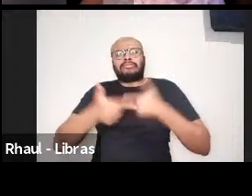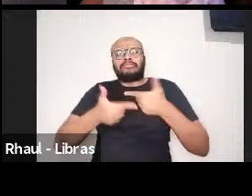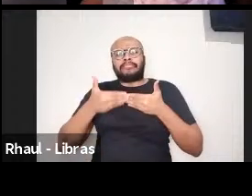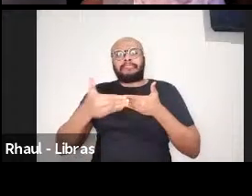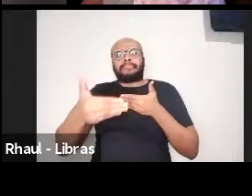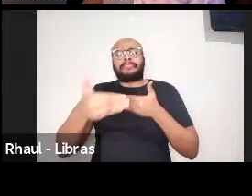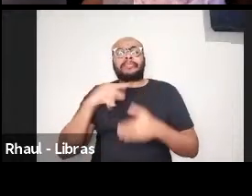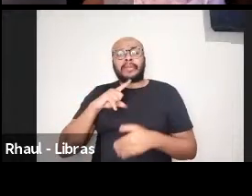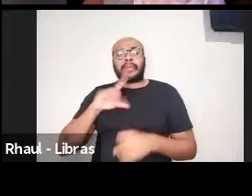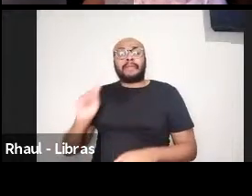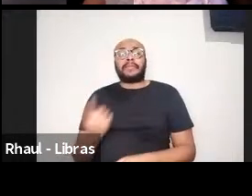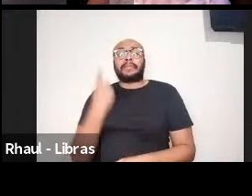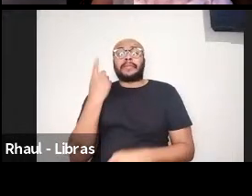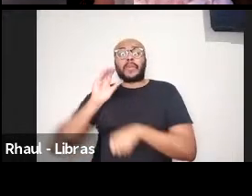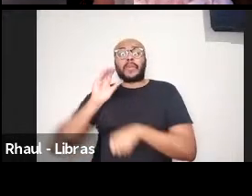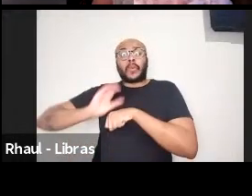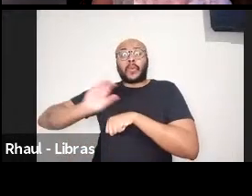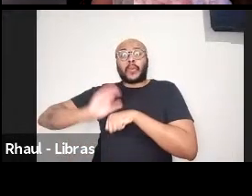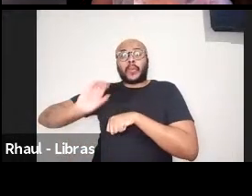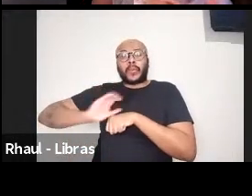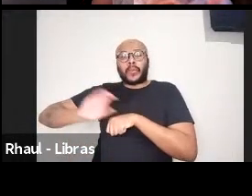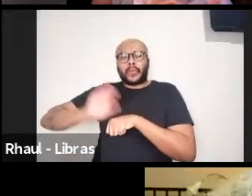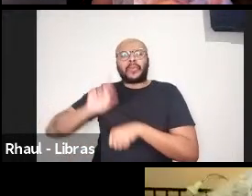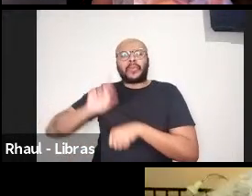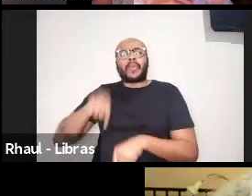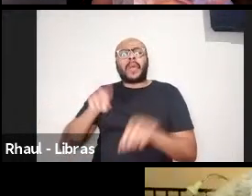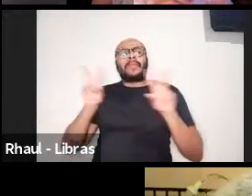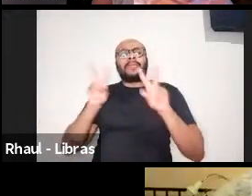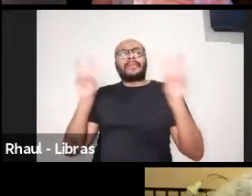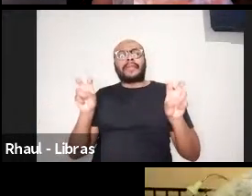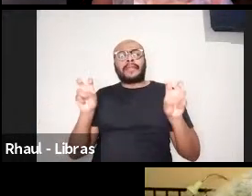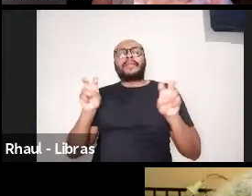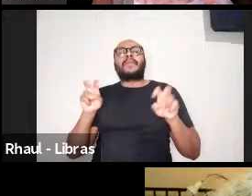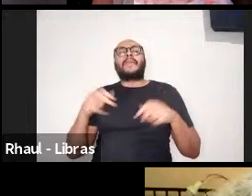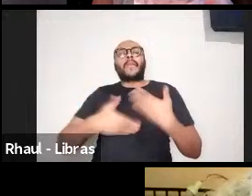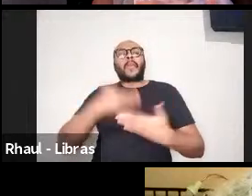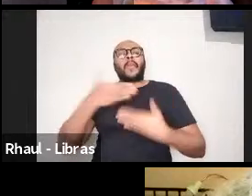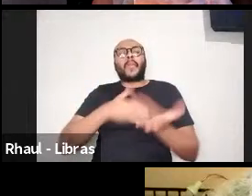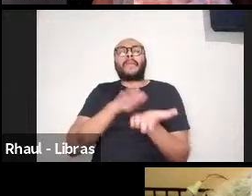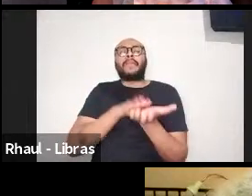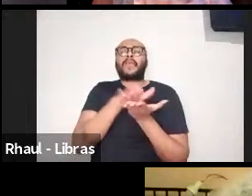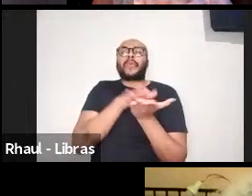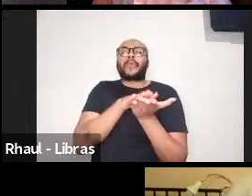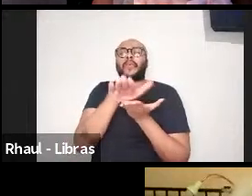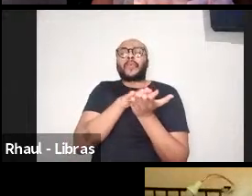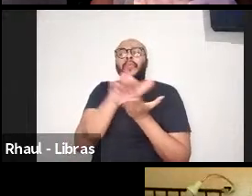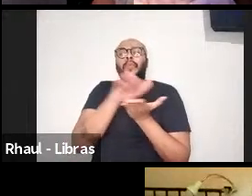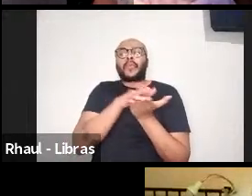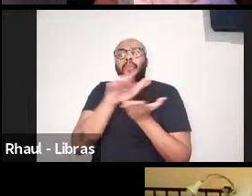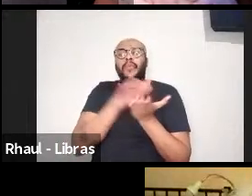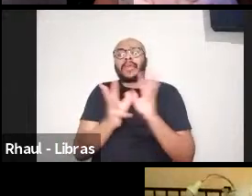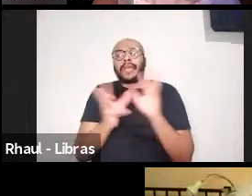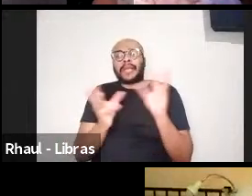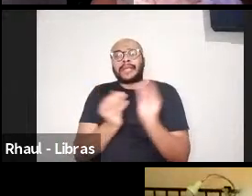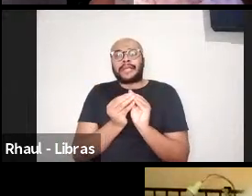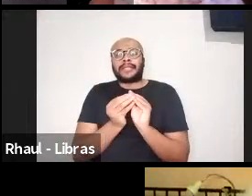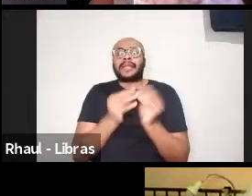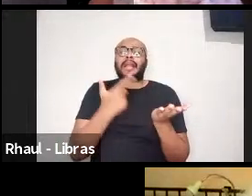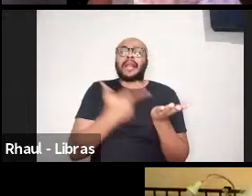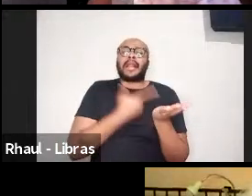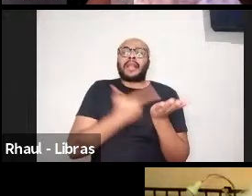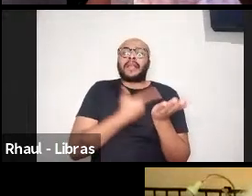primeiro minicurso, né, denominado Produzir e Publicar Resenhas de Livros Porquê e Como é uma